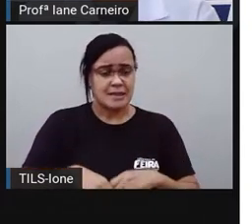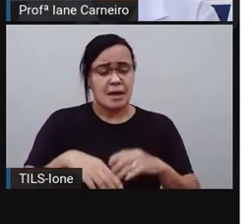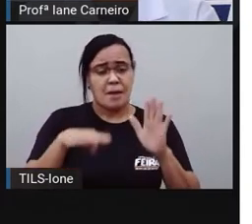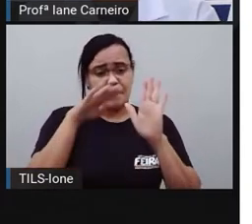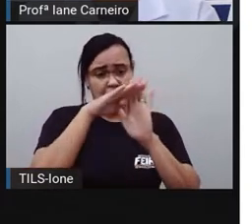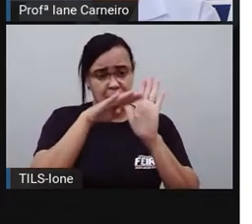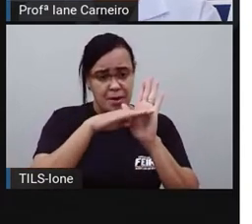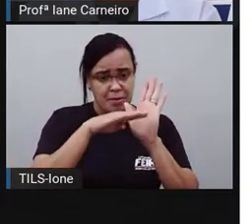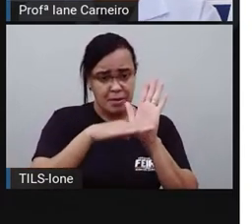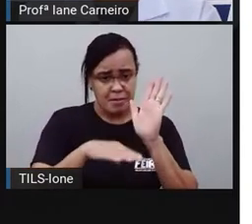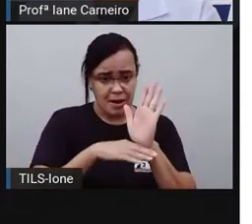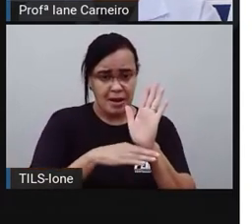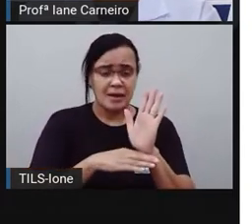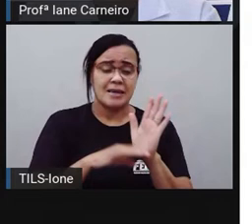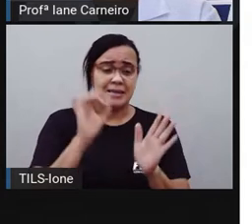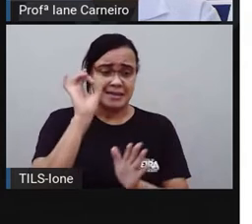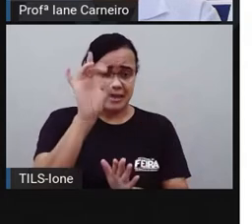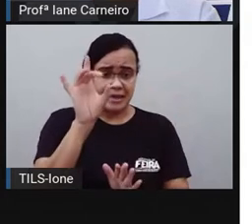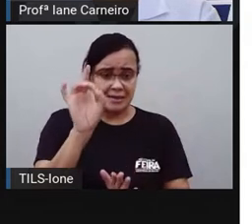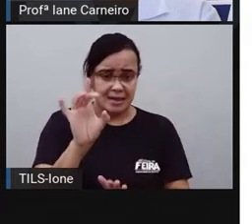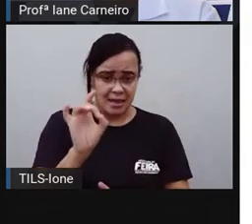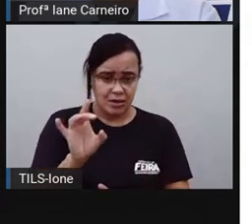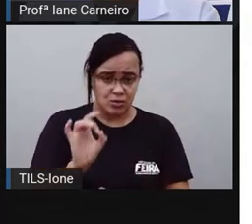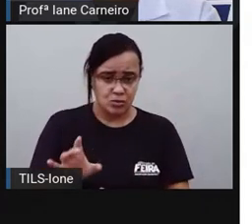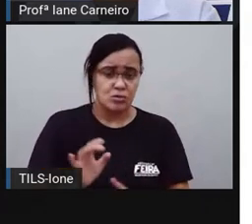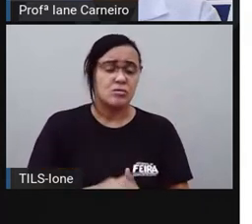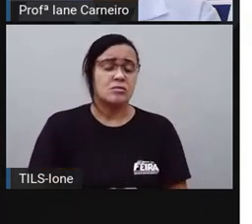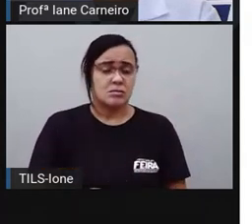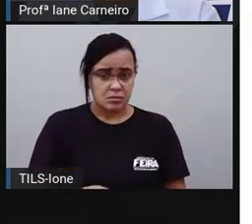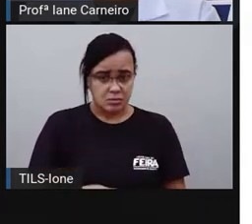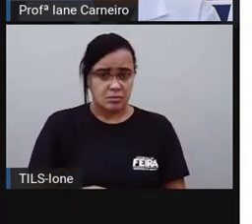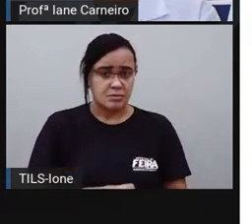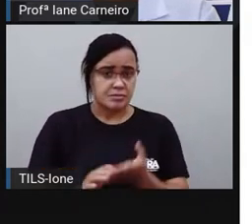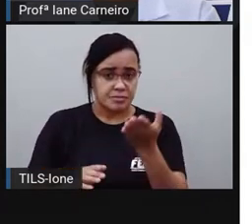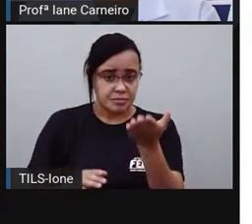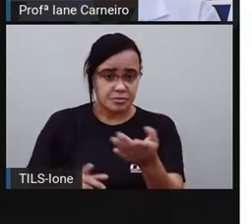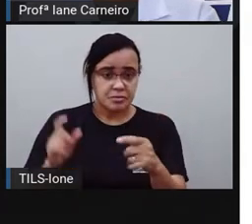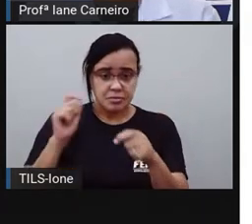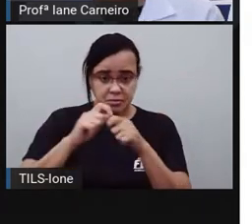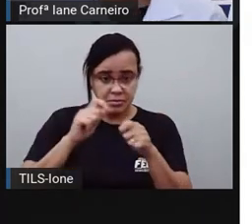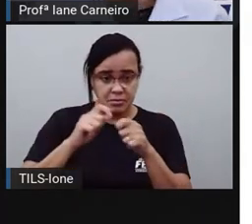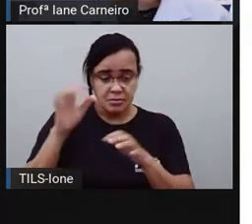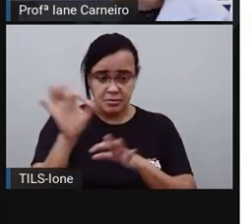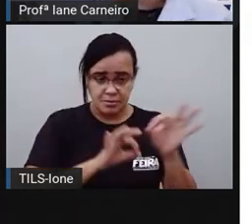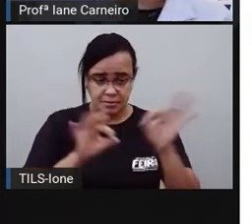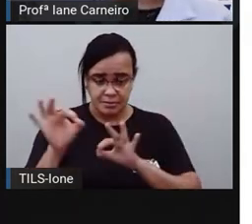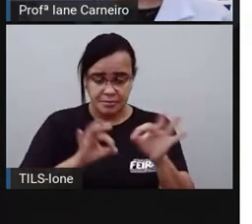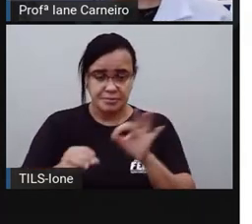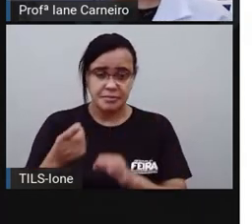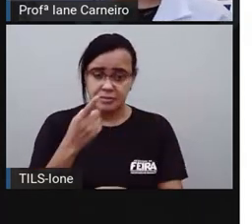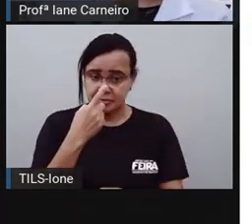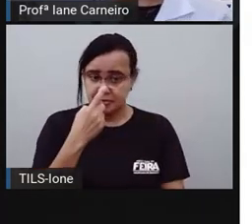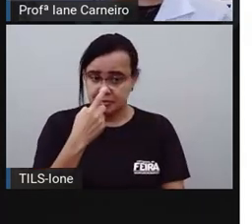refinado. Dois ovos. Uma colher de sopa de sal de amoníaco. Ou fermento.